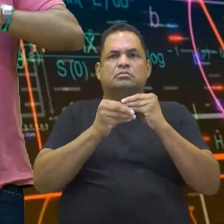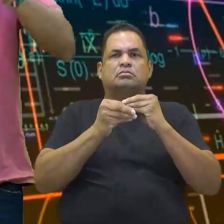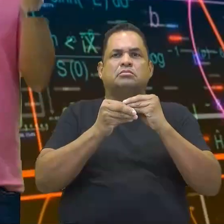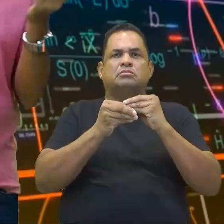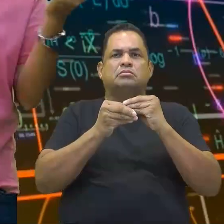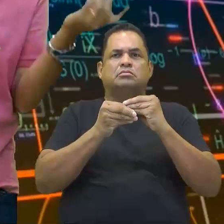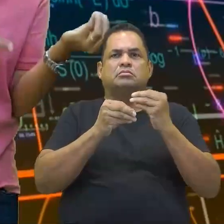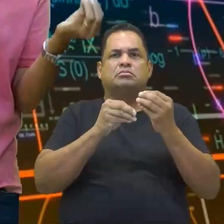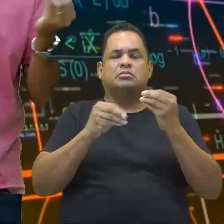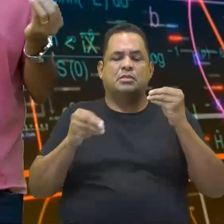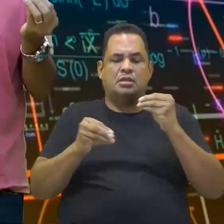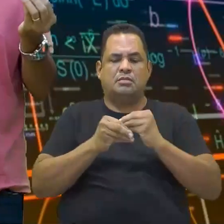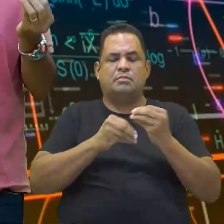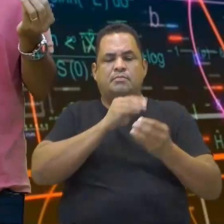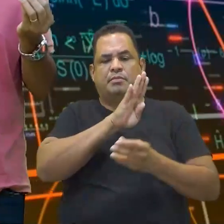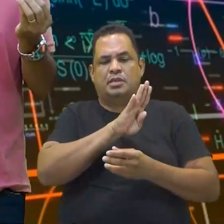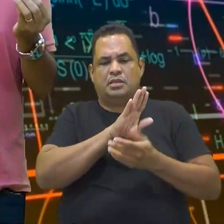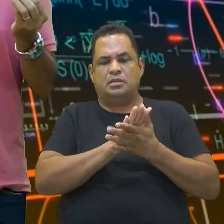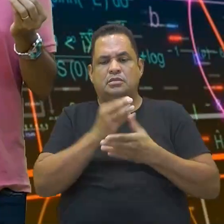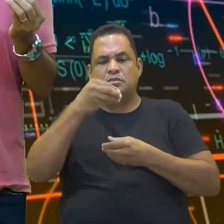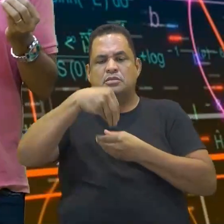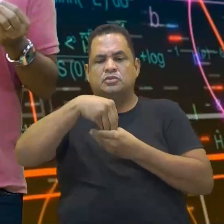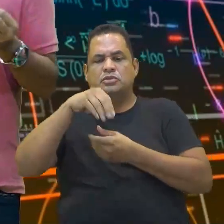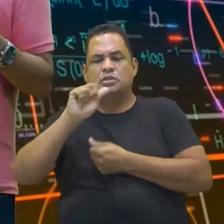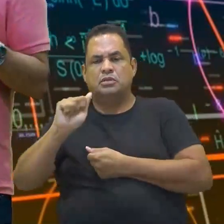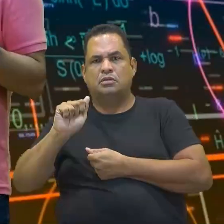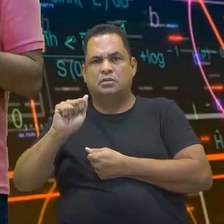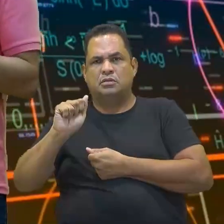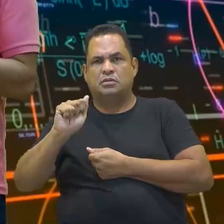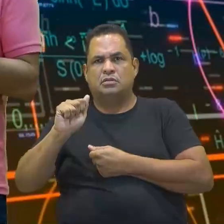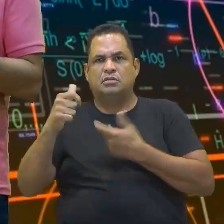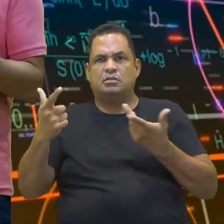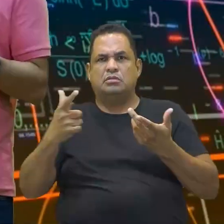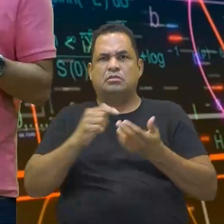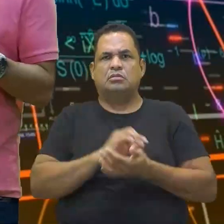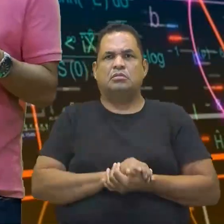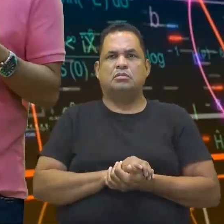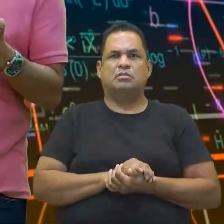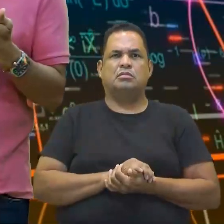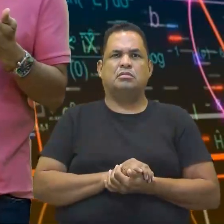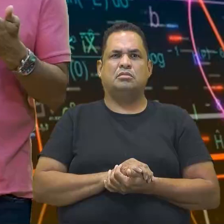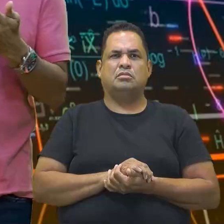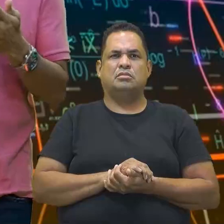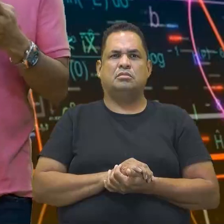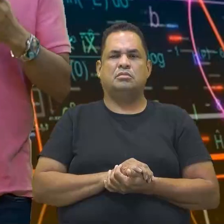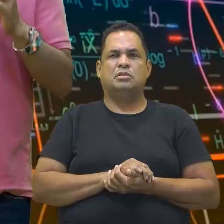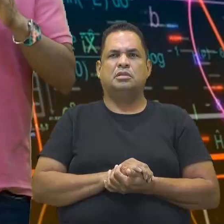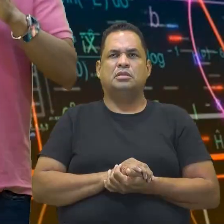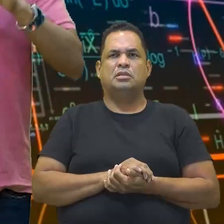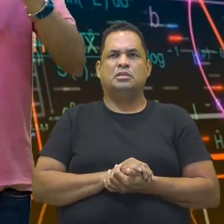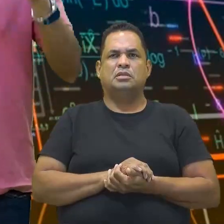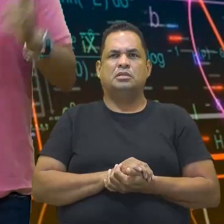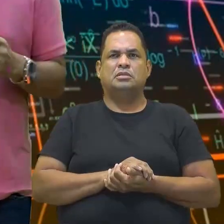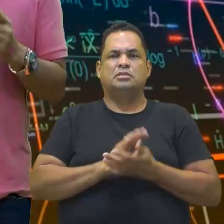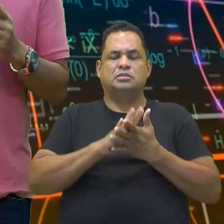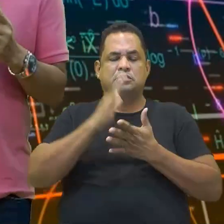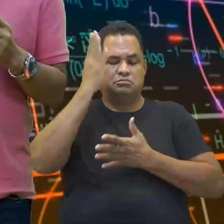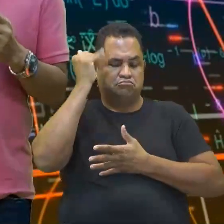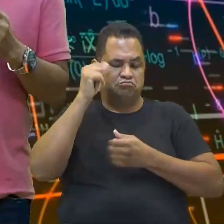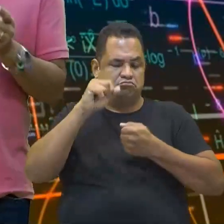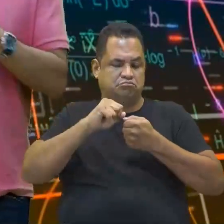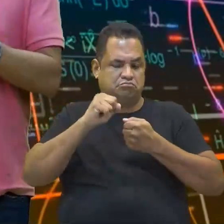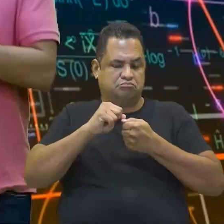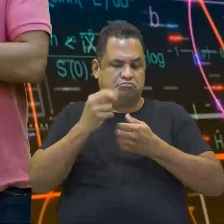mesmo que o complementar de B em A. E muitos alunos foram na letra A, do vazio, porque sabiam fazer o